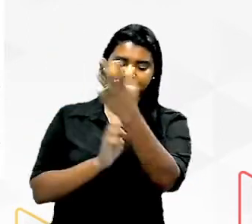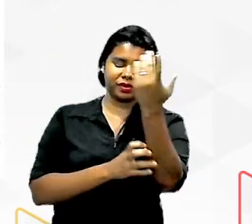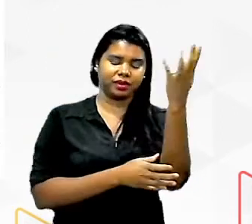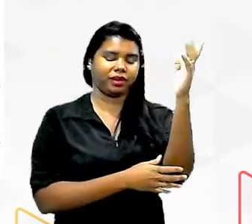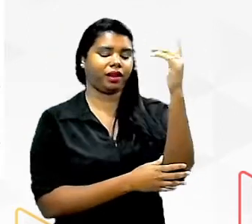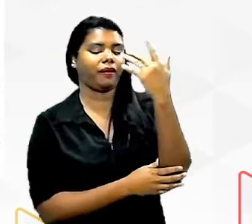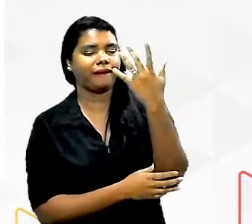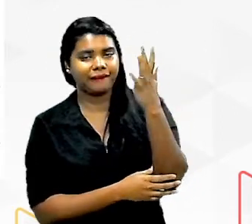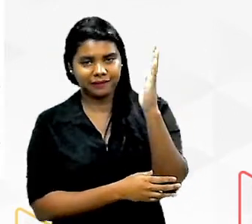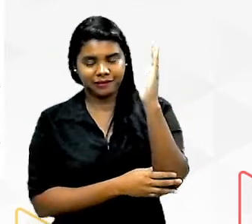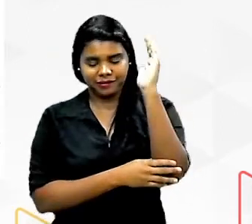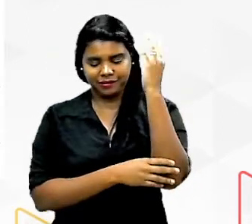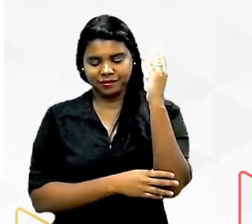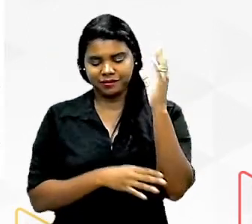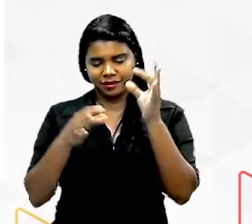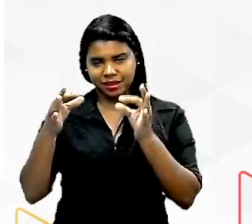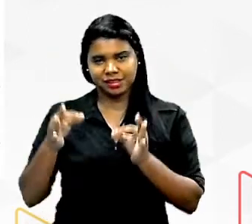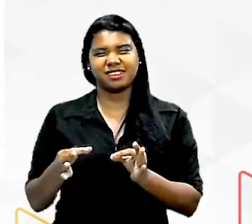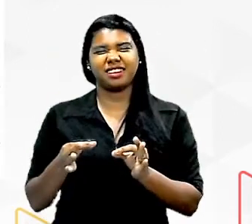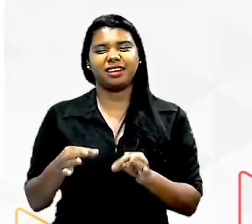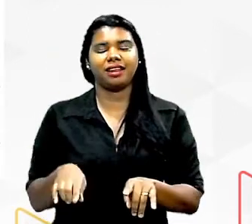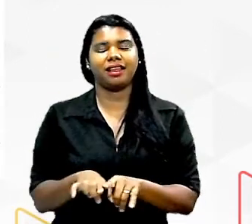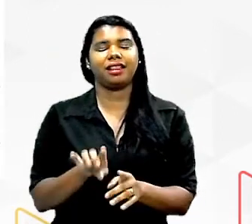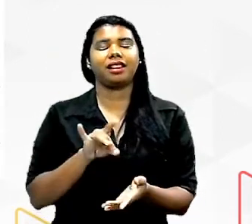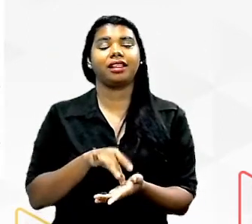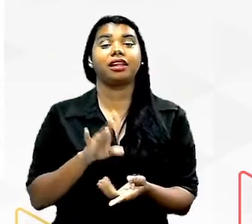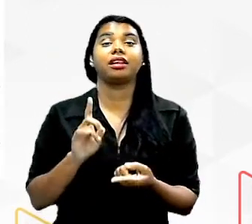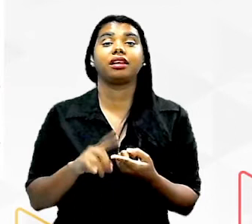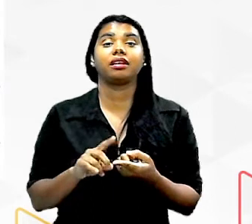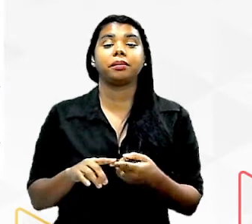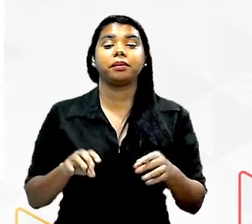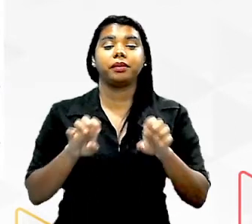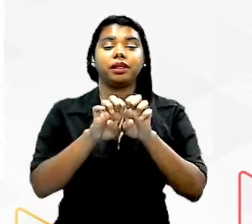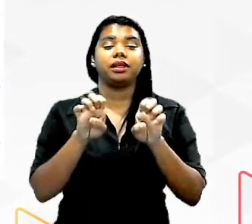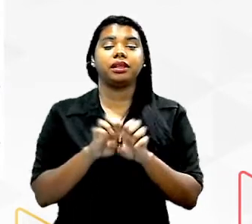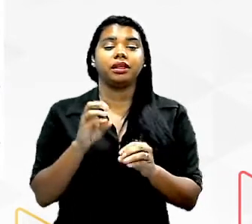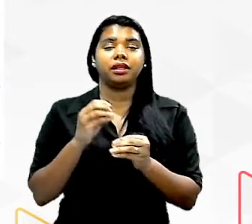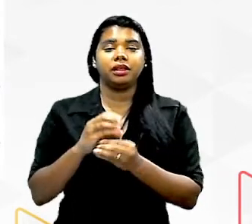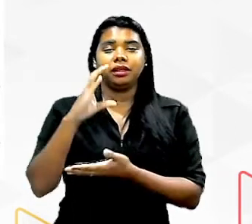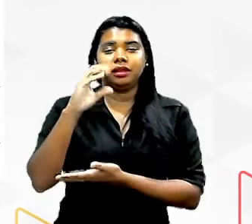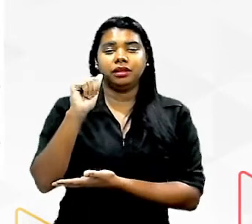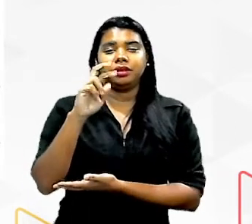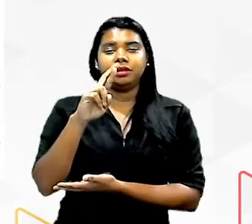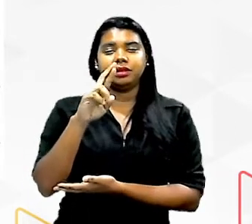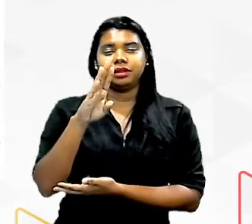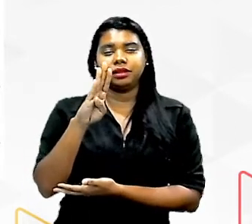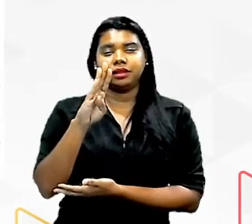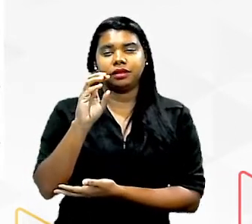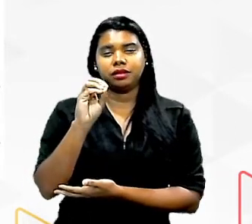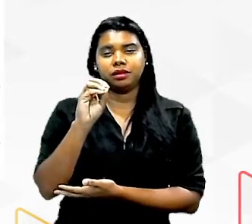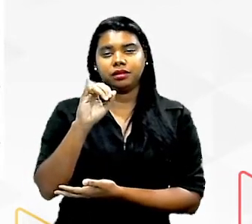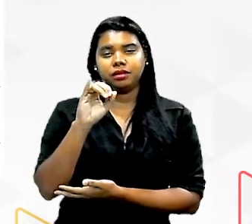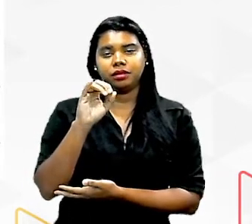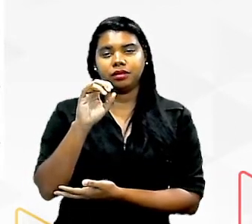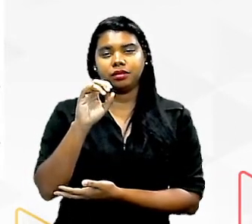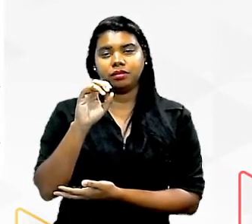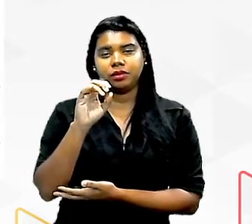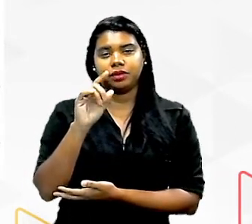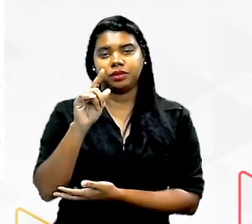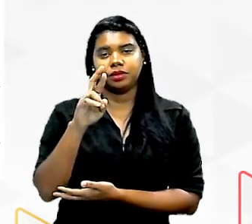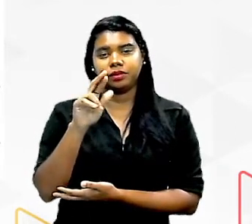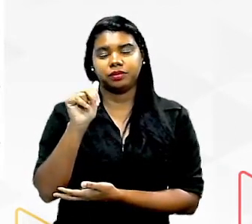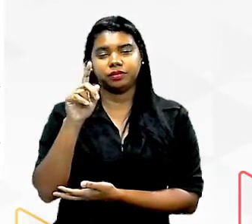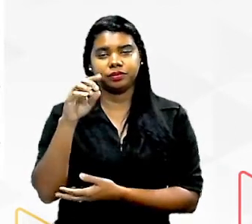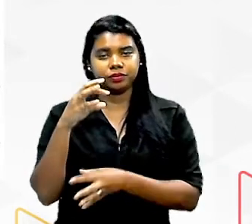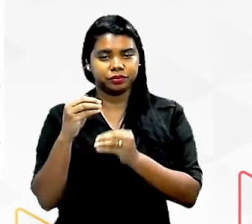ereta tá certo? então também tem função estrutural os carboidratos sobretudo quando a gente fala de um poliss